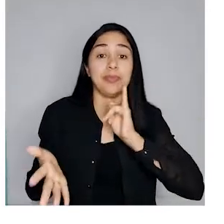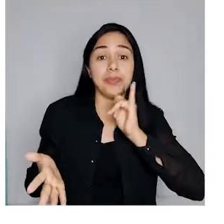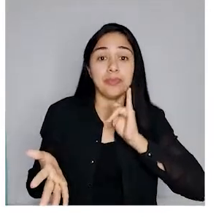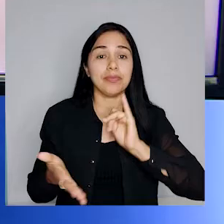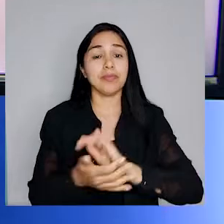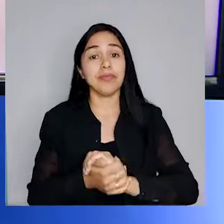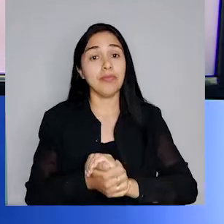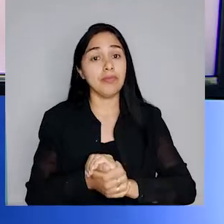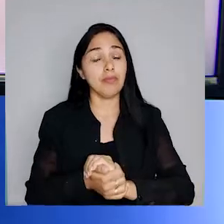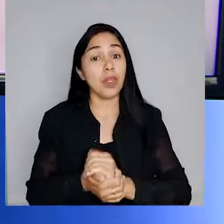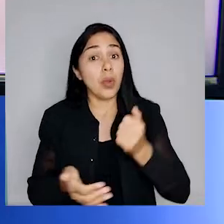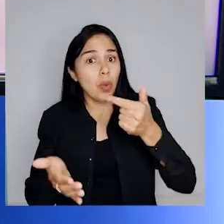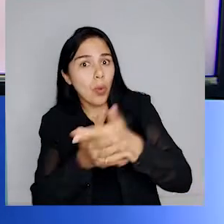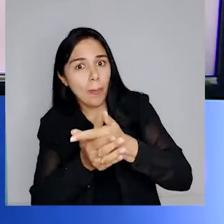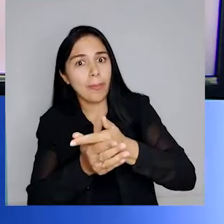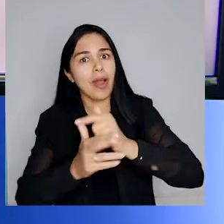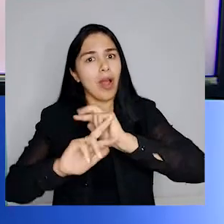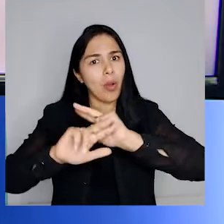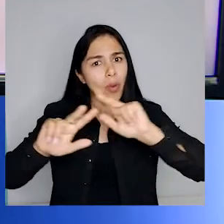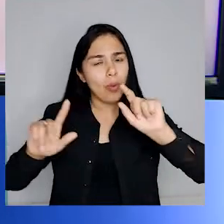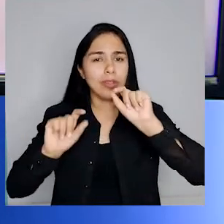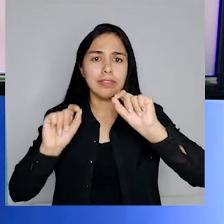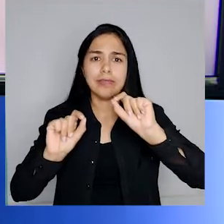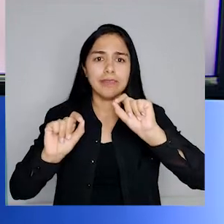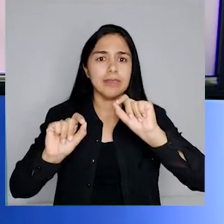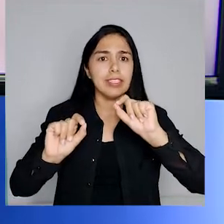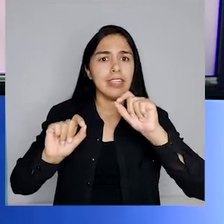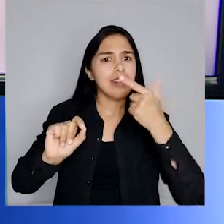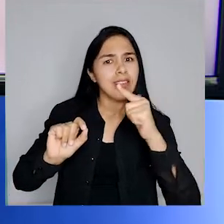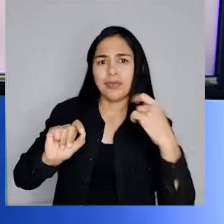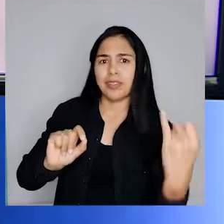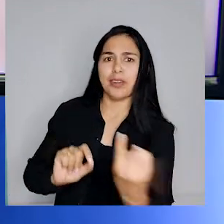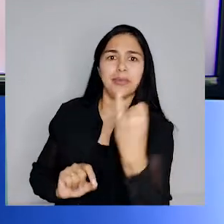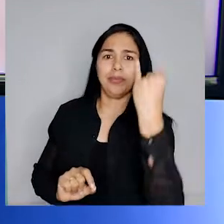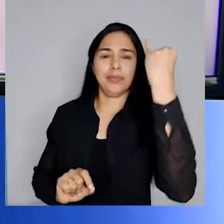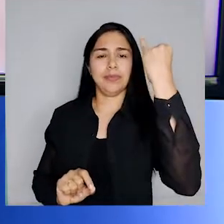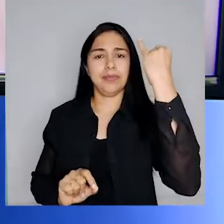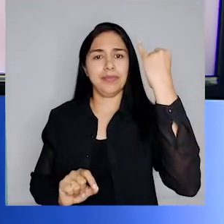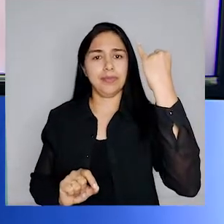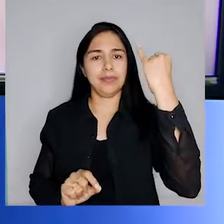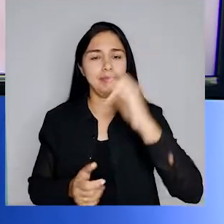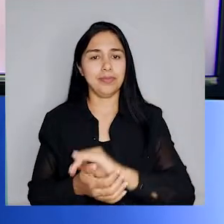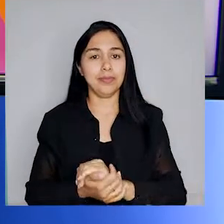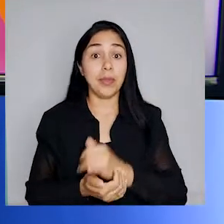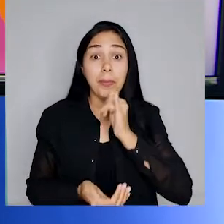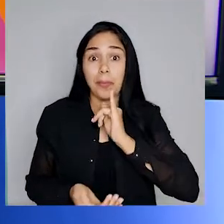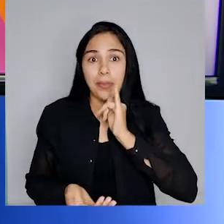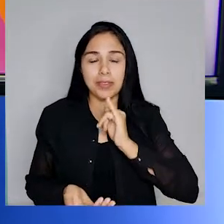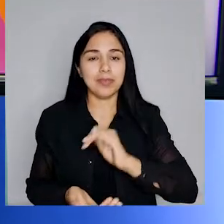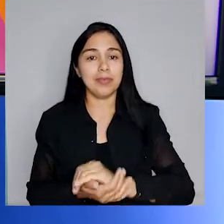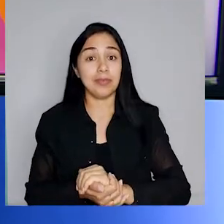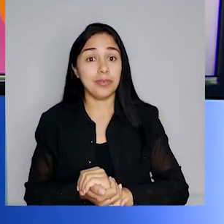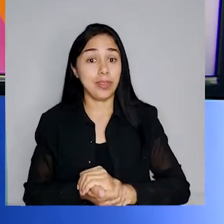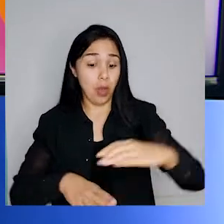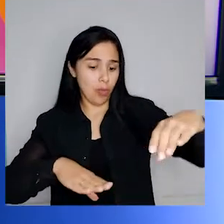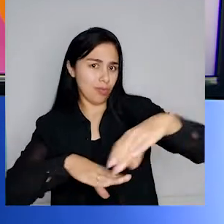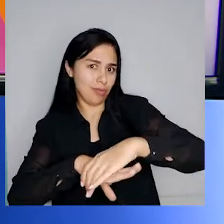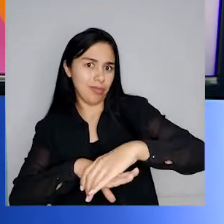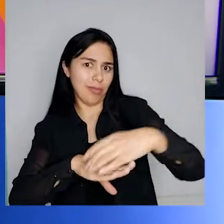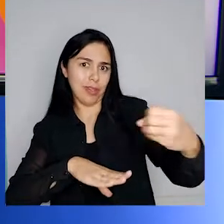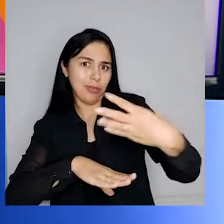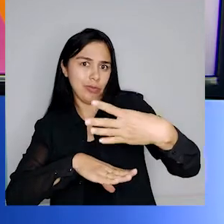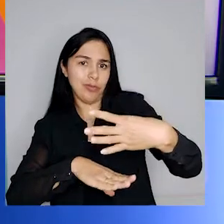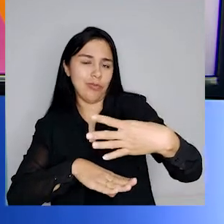ou seja, aquisição de produtos que são considerados supérfluos, que não são necessários. Por exemplo, mais um